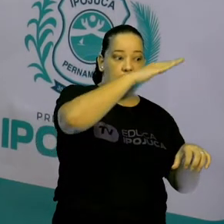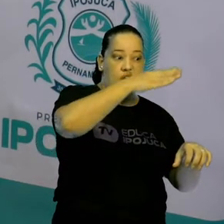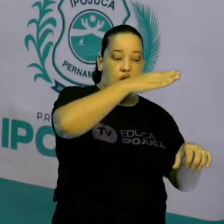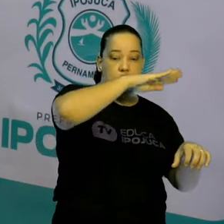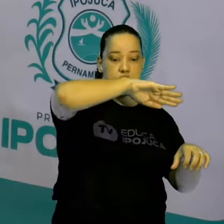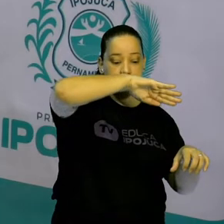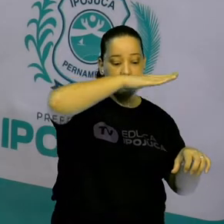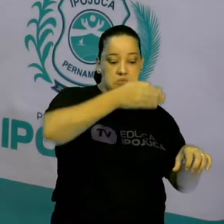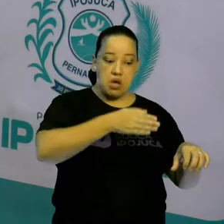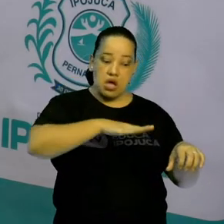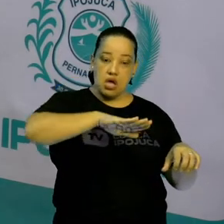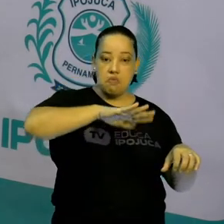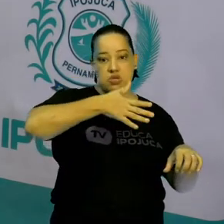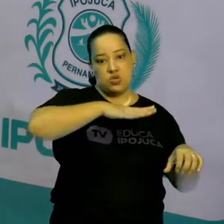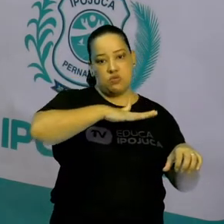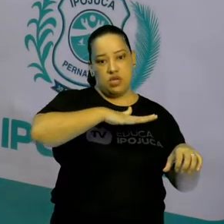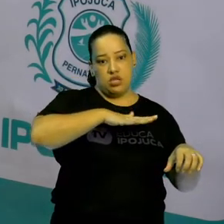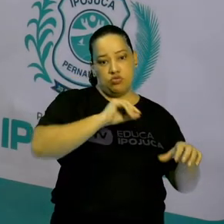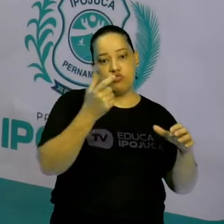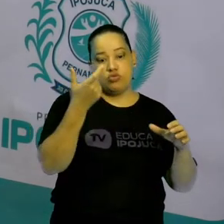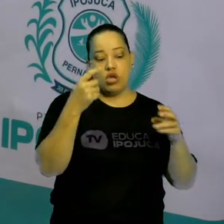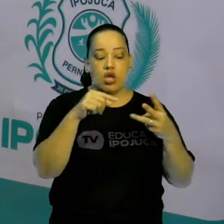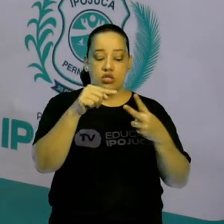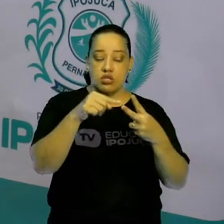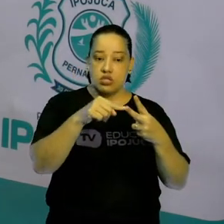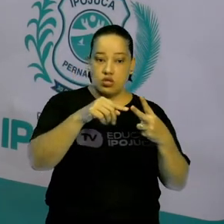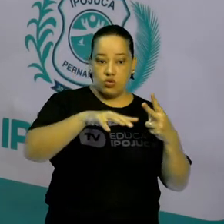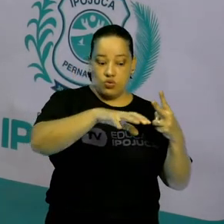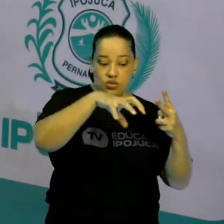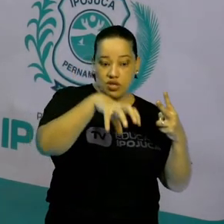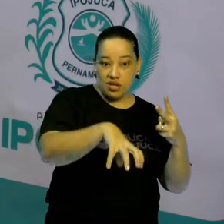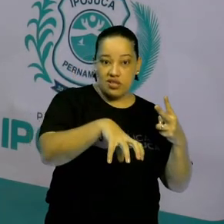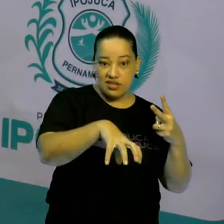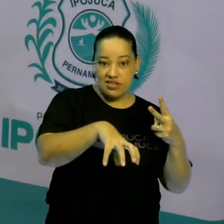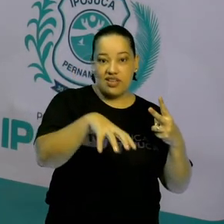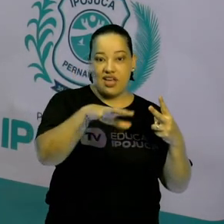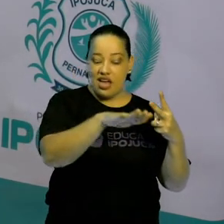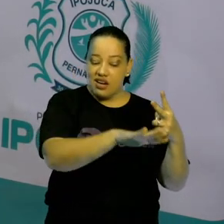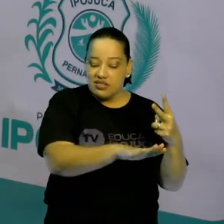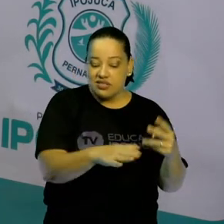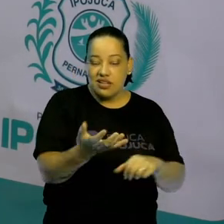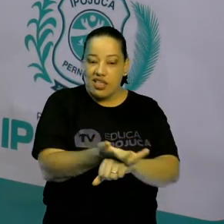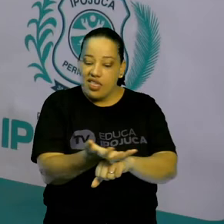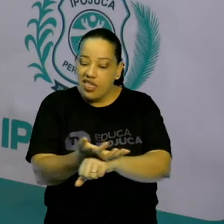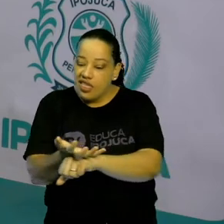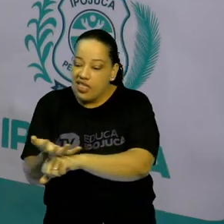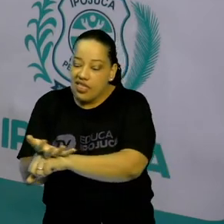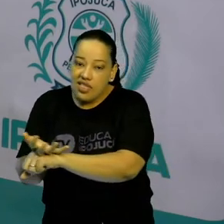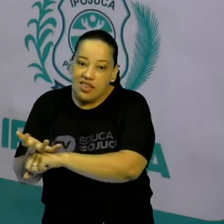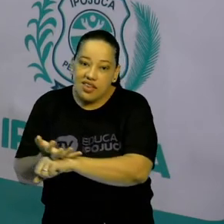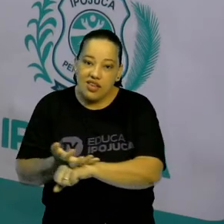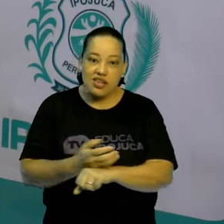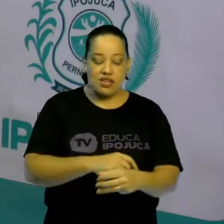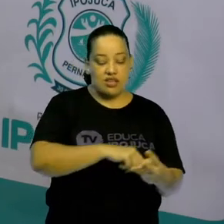baixa. A campeste é o que a gente chama de gramícias, que são aquelas bem pequenas. E as